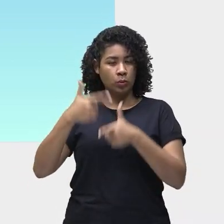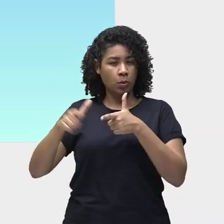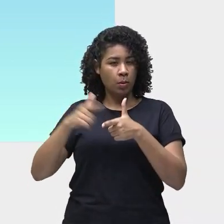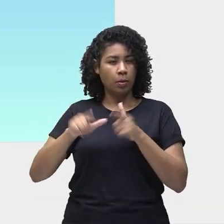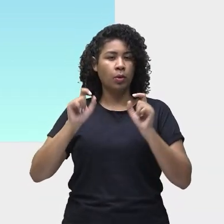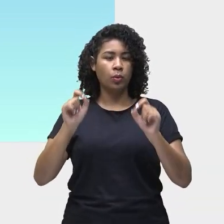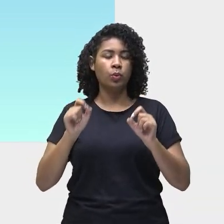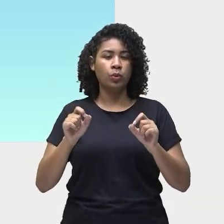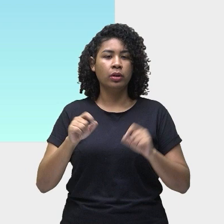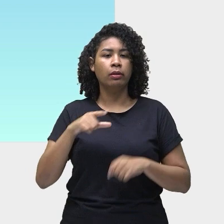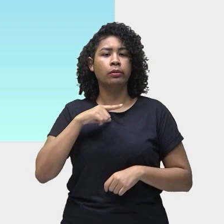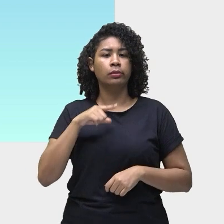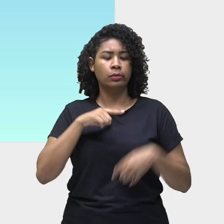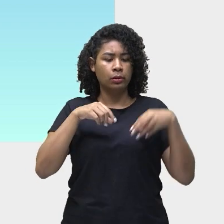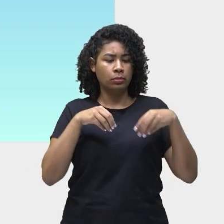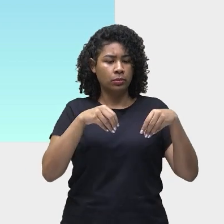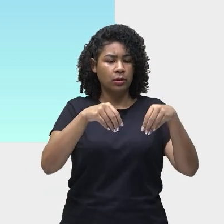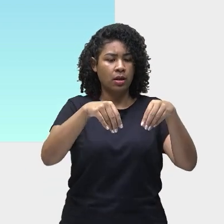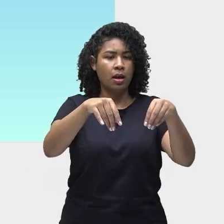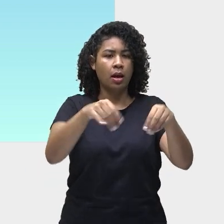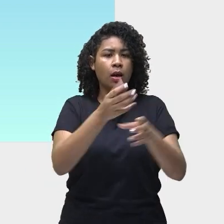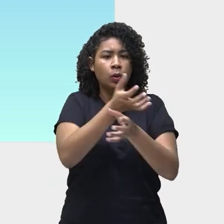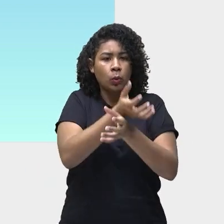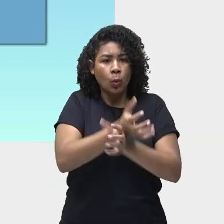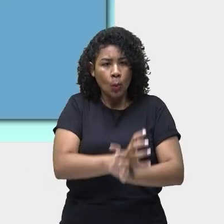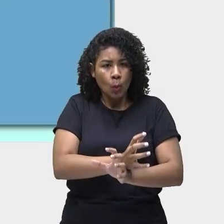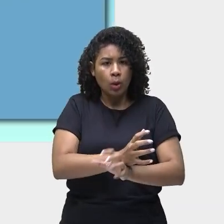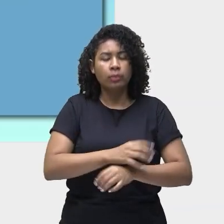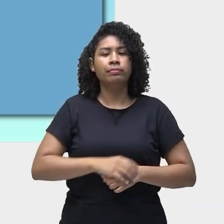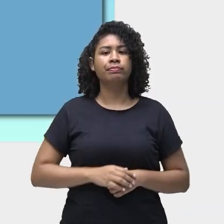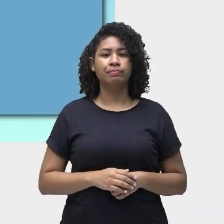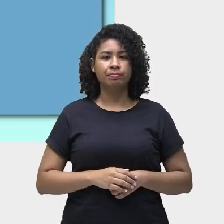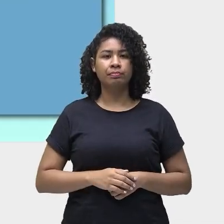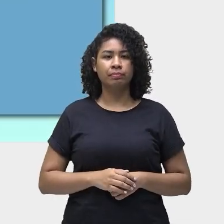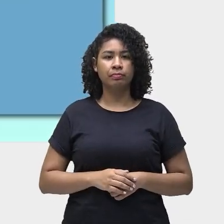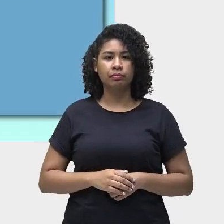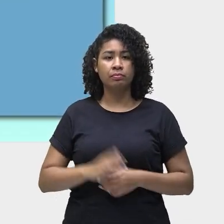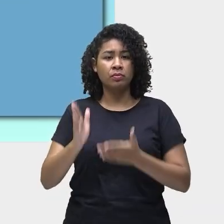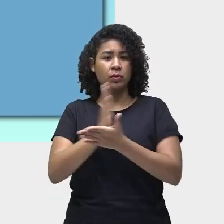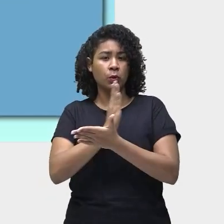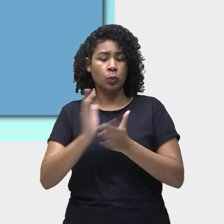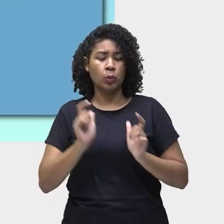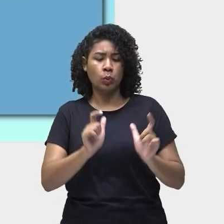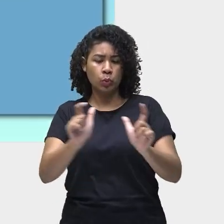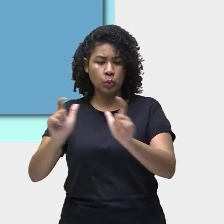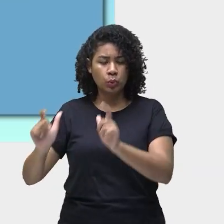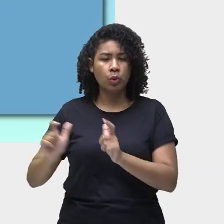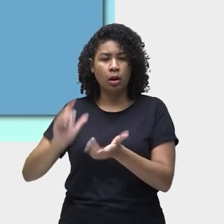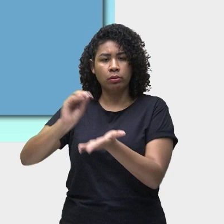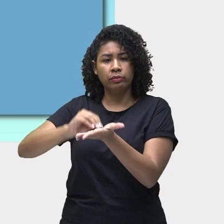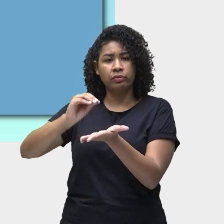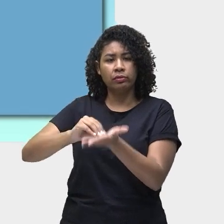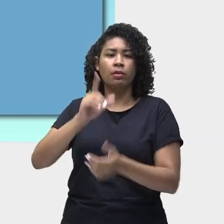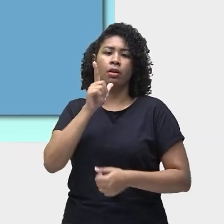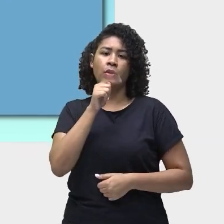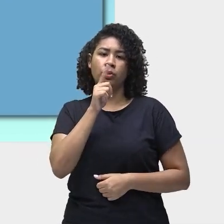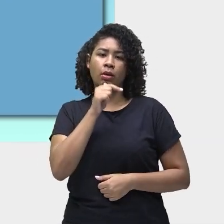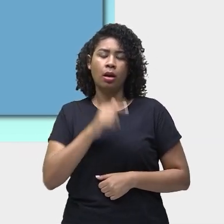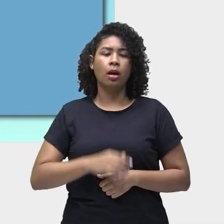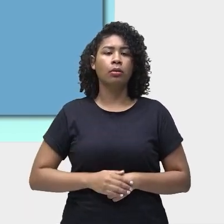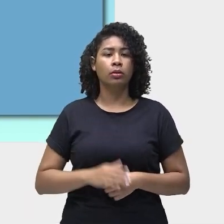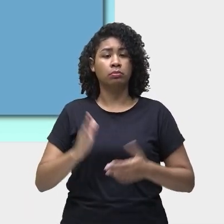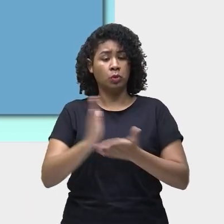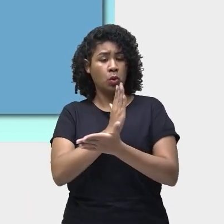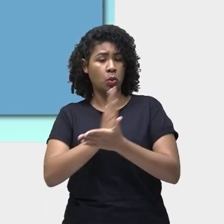alteração do regime das chuvas intensificação das secas em determinados locais escassez de água abundância de